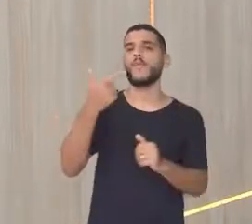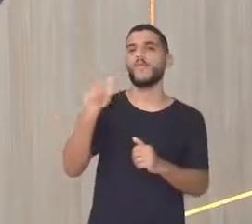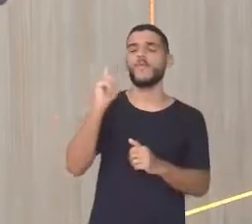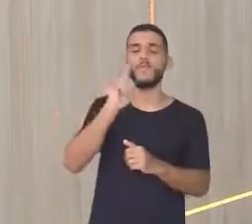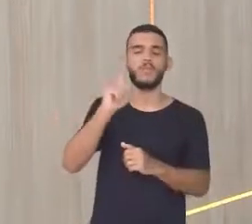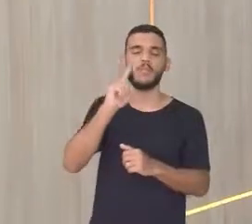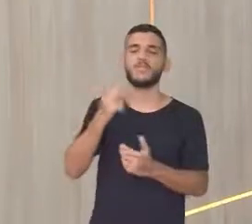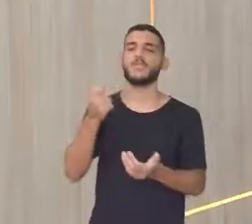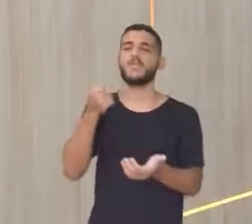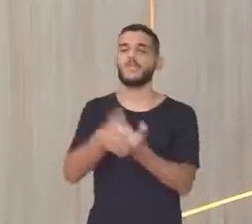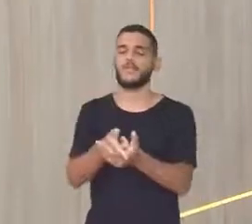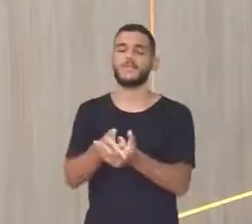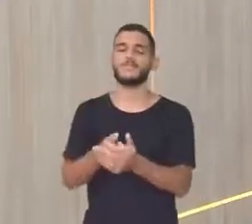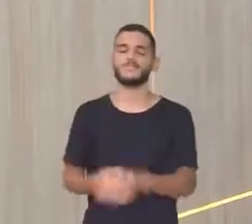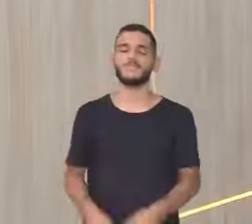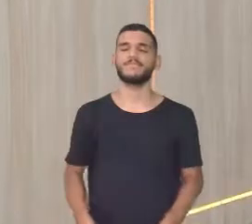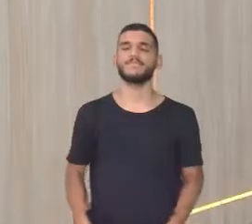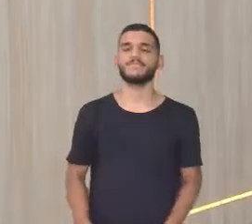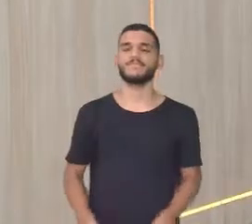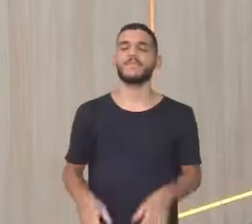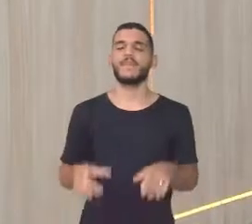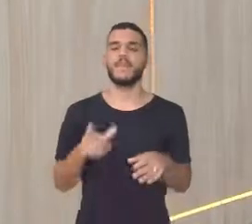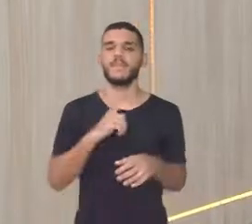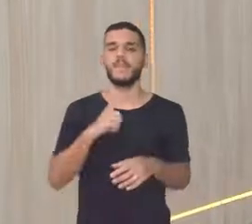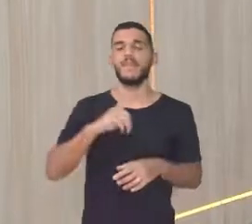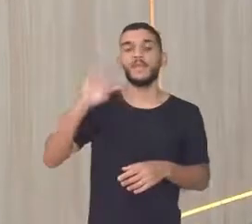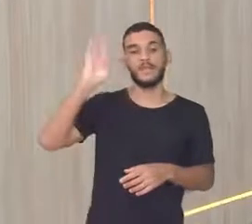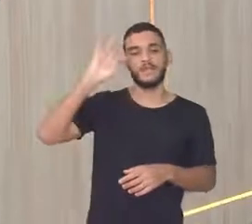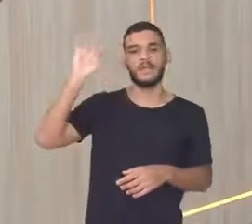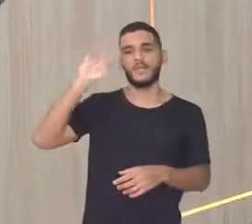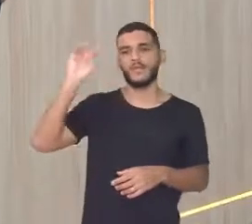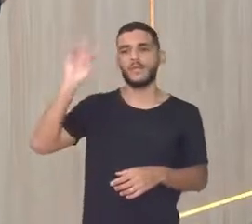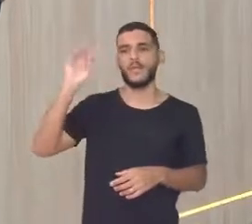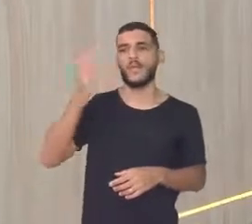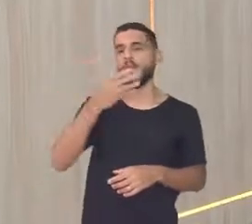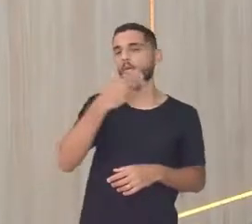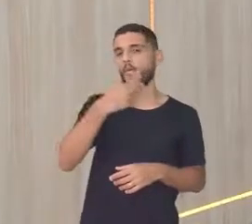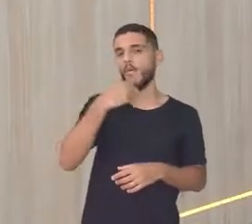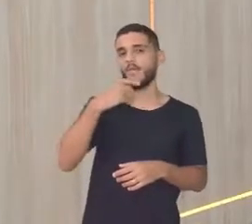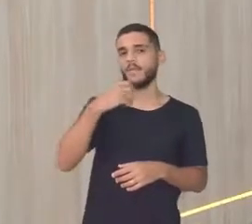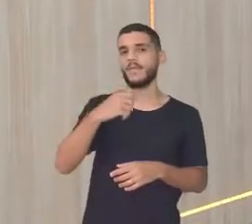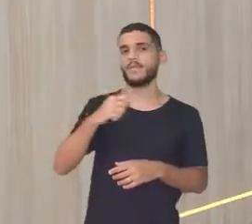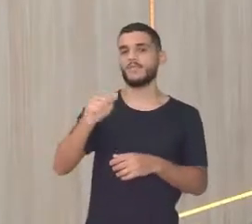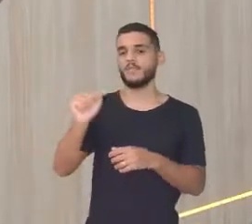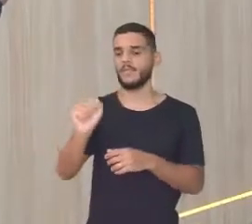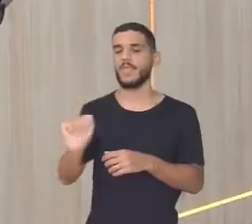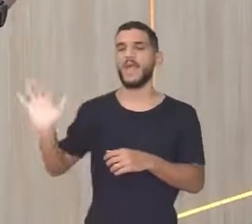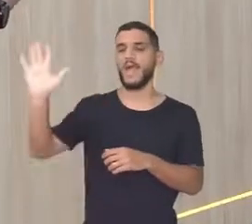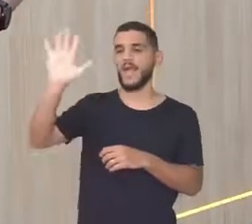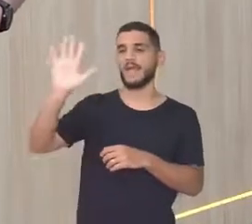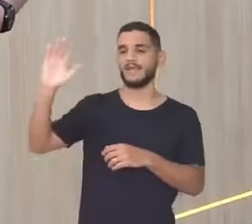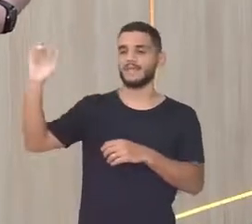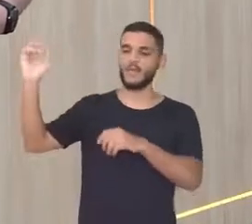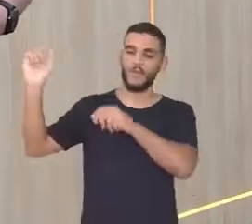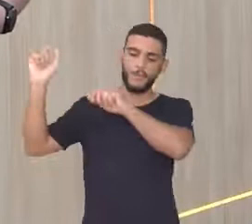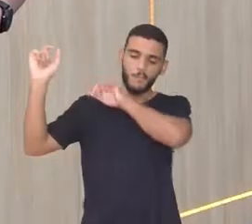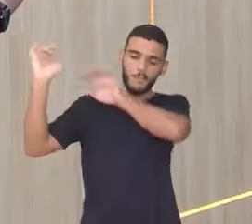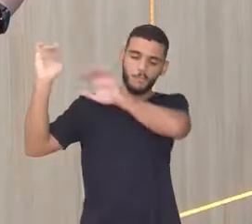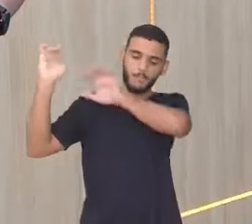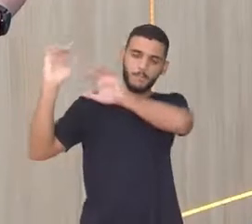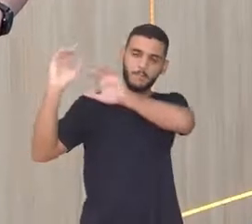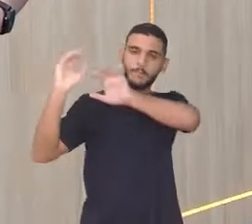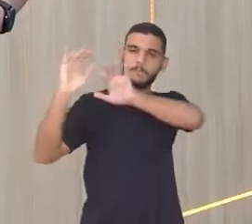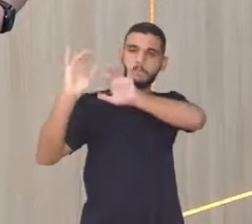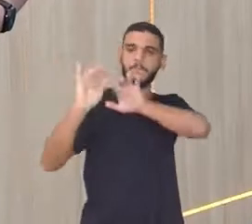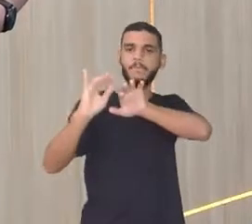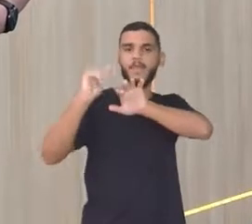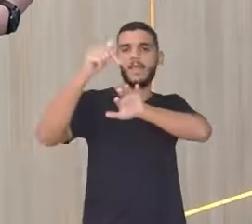Bocanhou Então existe Uma teoria De que O homem americano Ele veio do Estreito Ibérico Da Ásia Passou E povoou